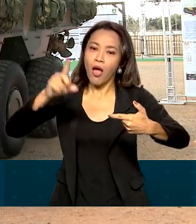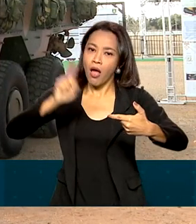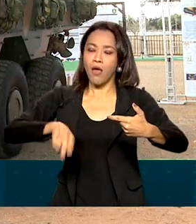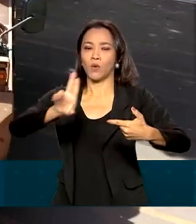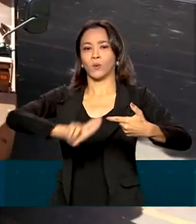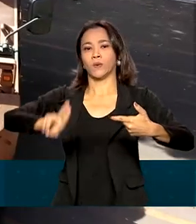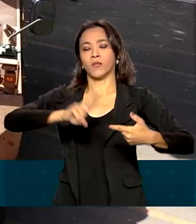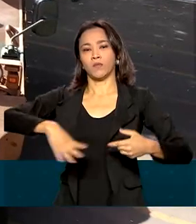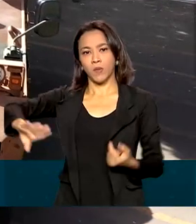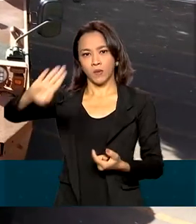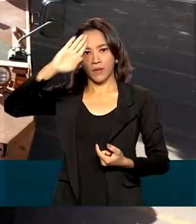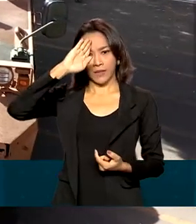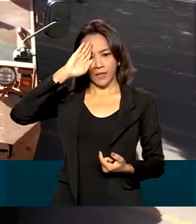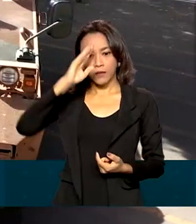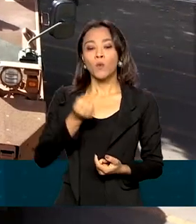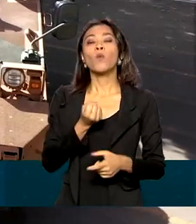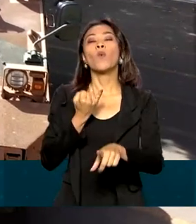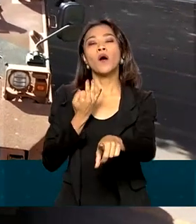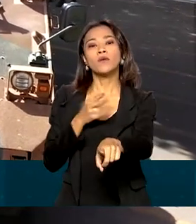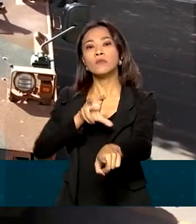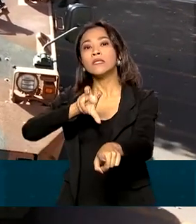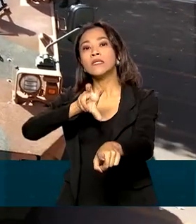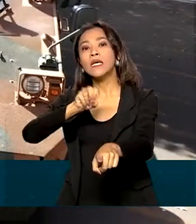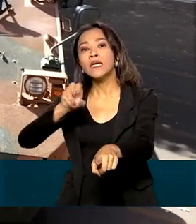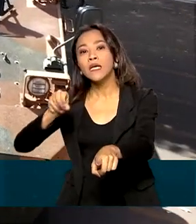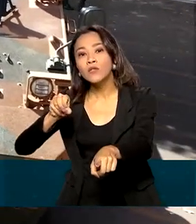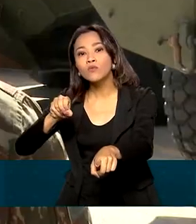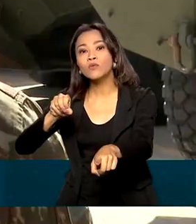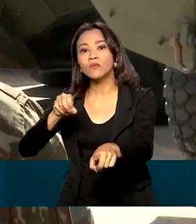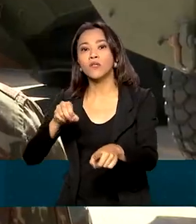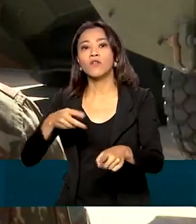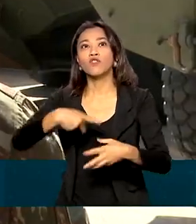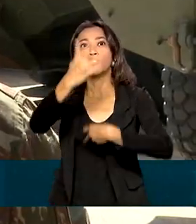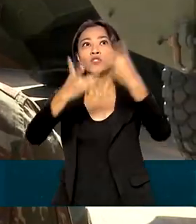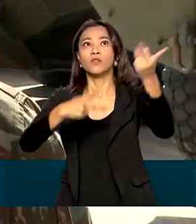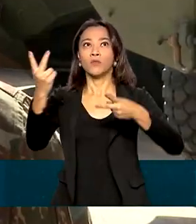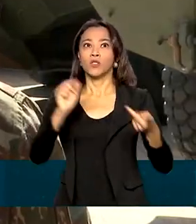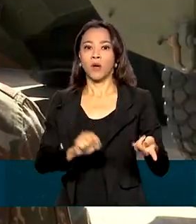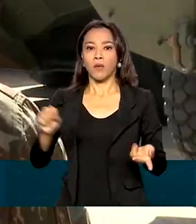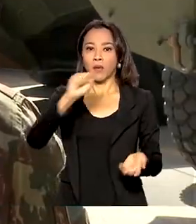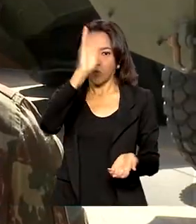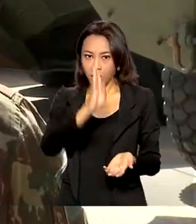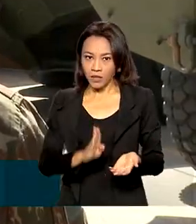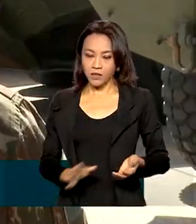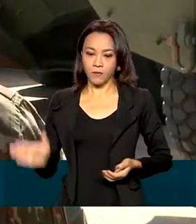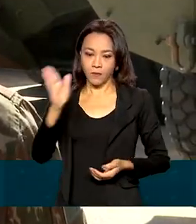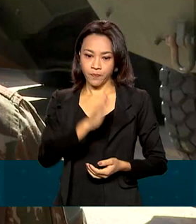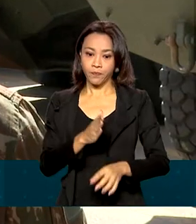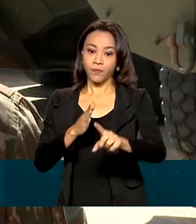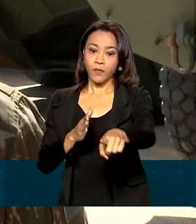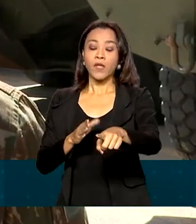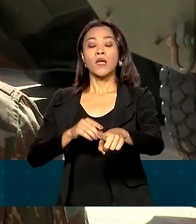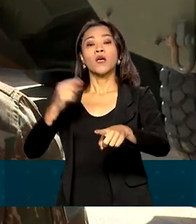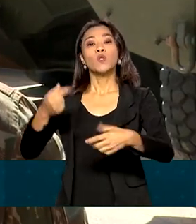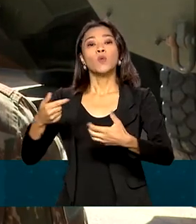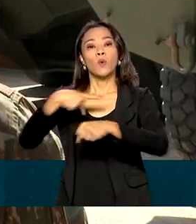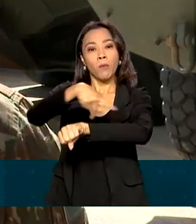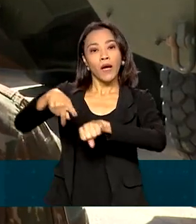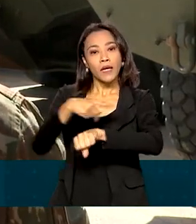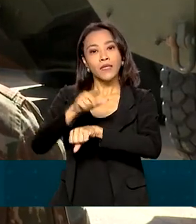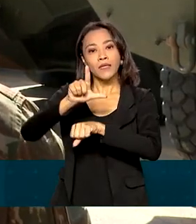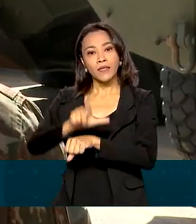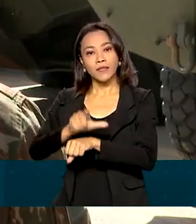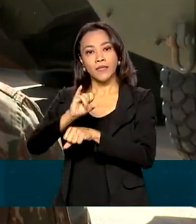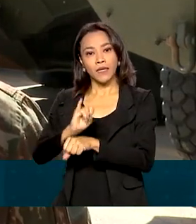pelo Exército. São 500 desses, distribuídos pelo país. Hoje o Líbano já utiliza esses veículos, a